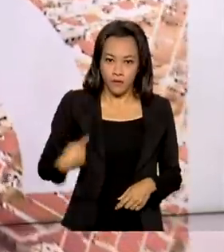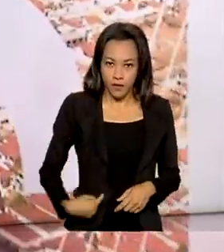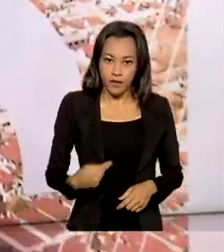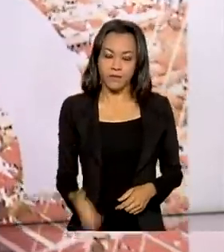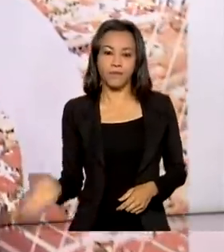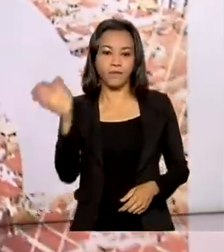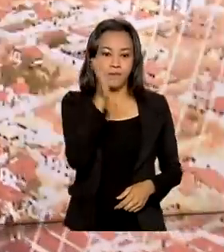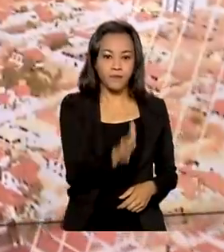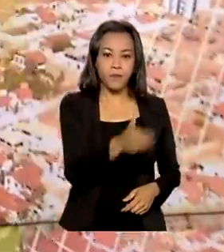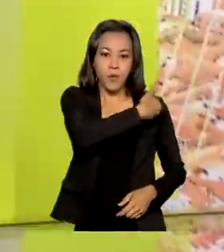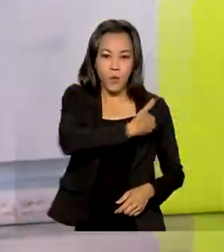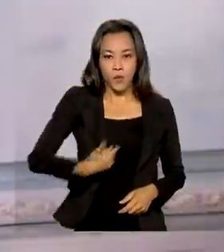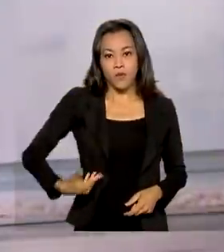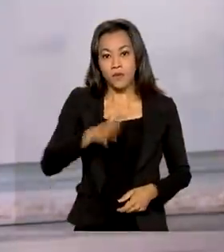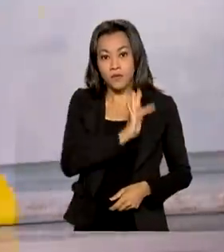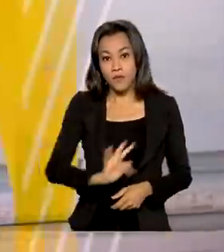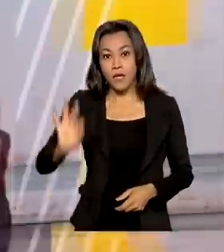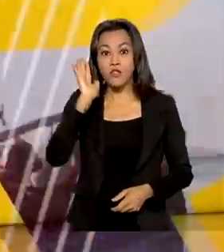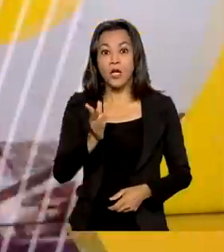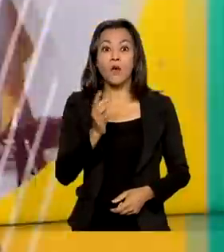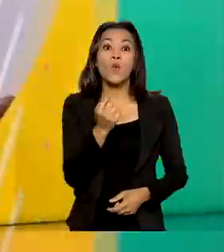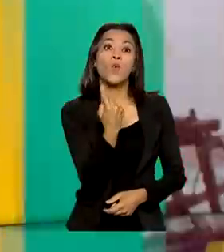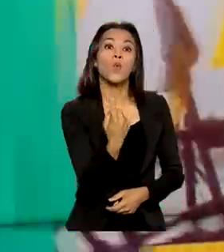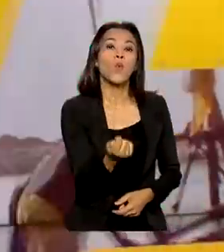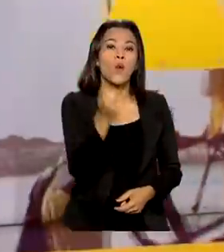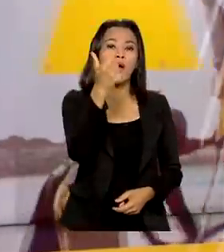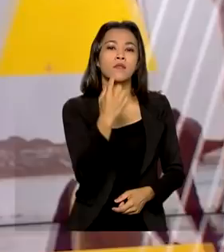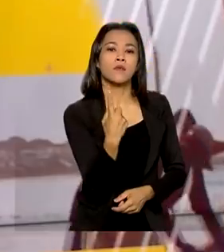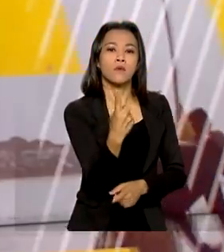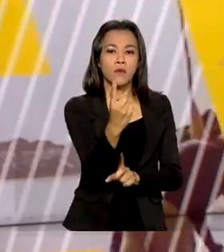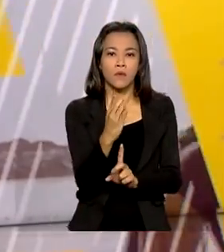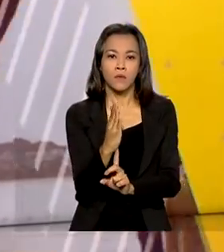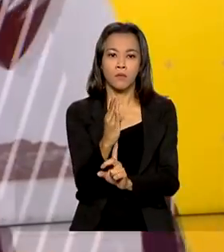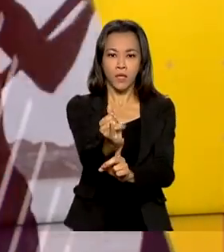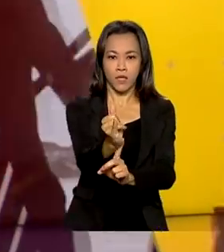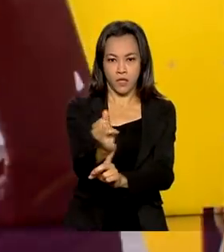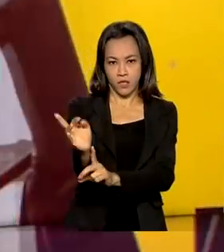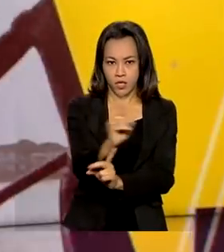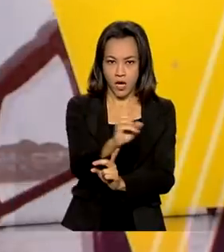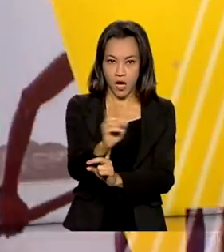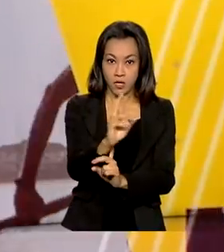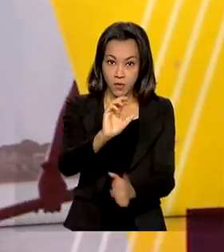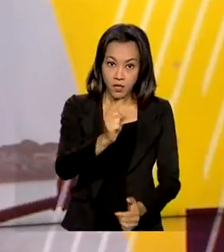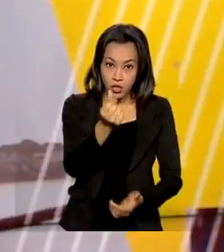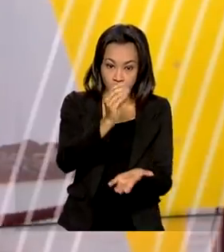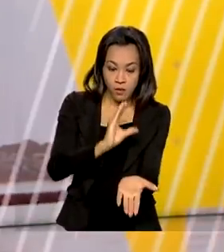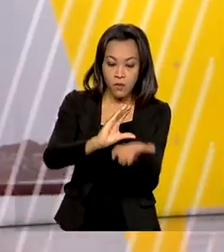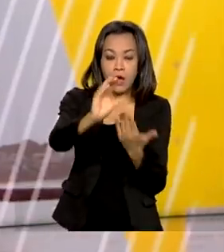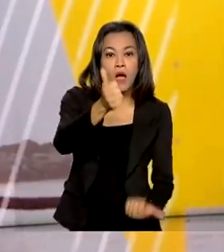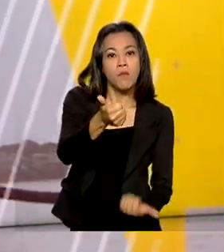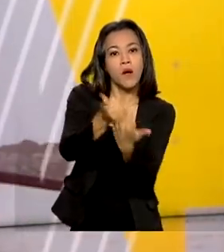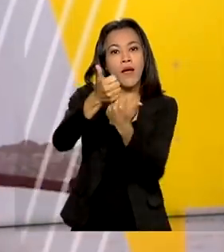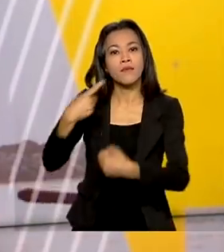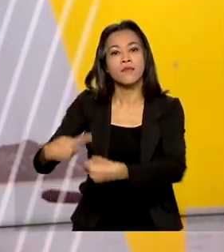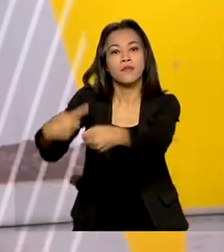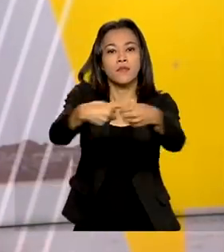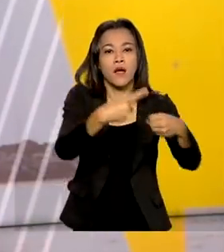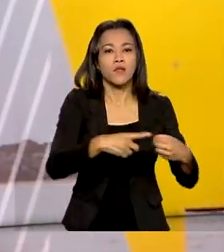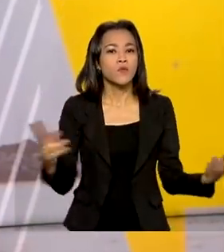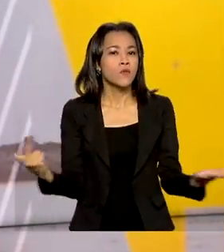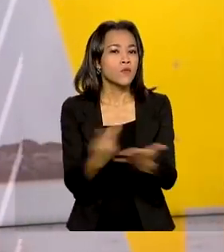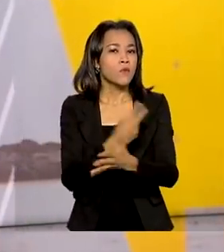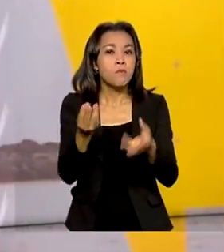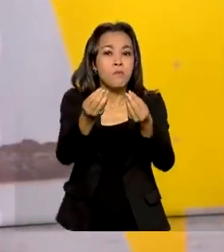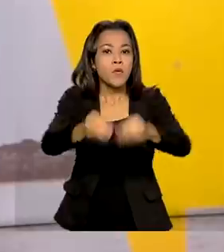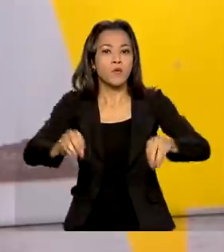governo federal liberou quase um bilhão de reais para apoiar regiões do país afetadas pelas chuvas e pelas estiagens. Recursos serão